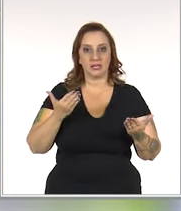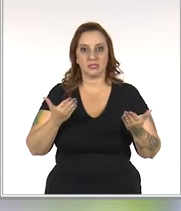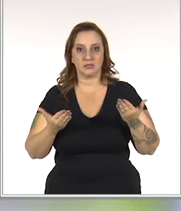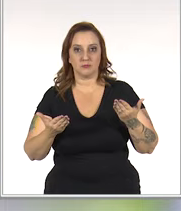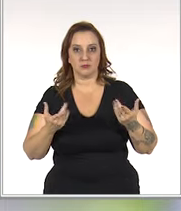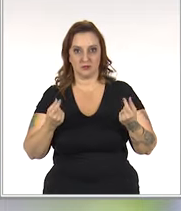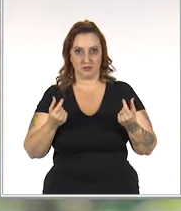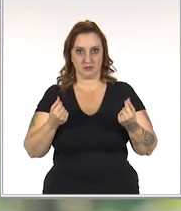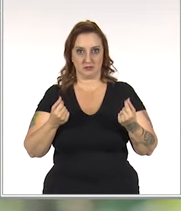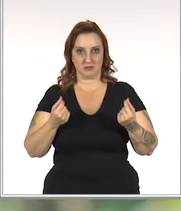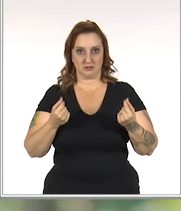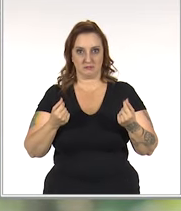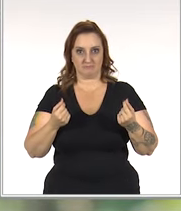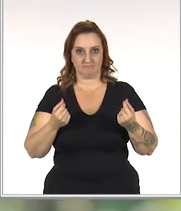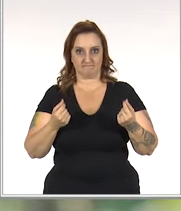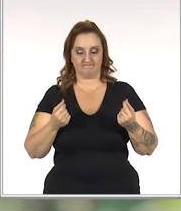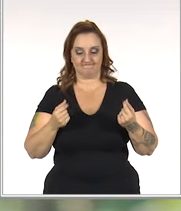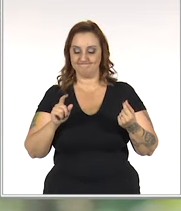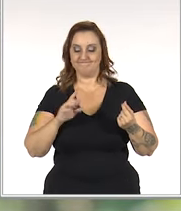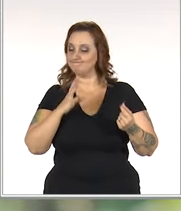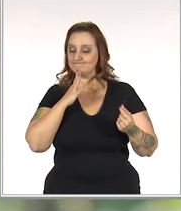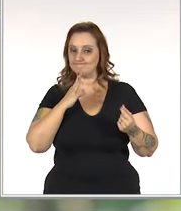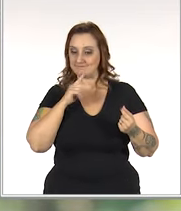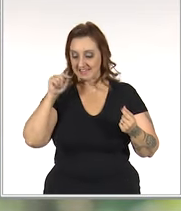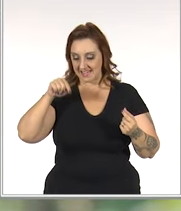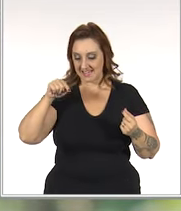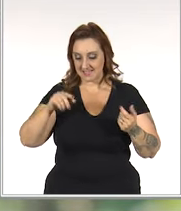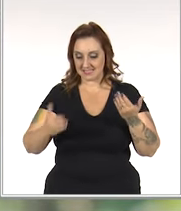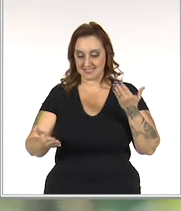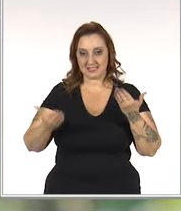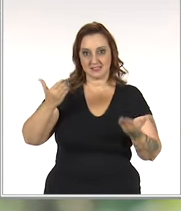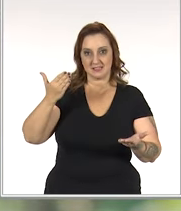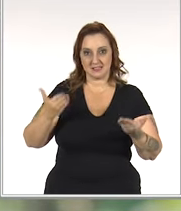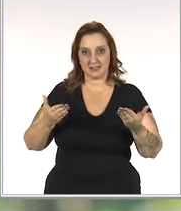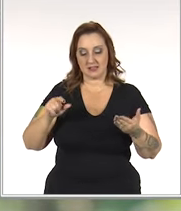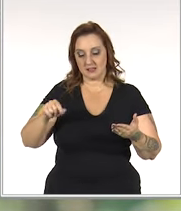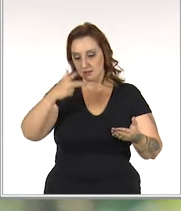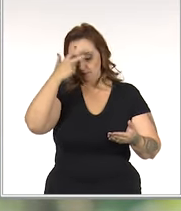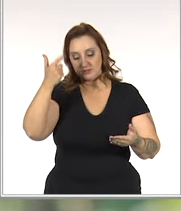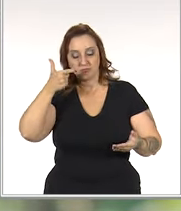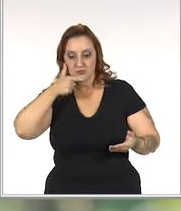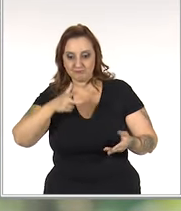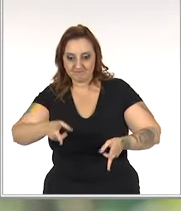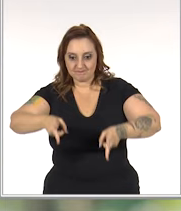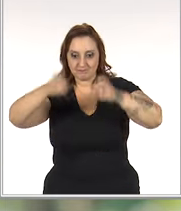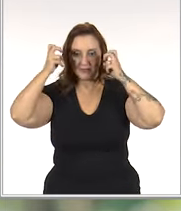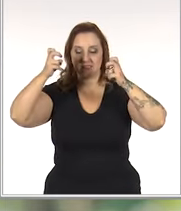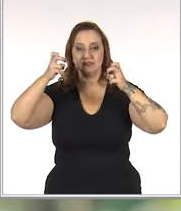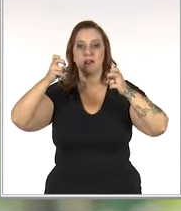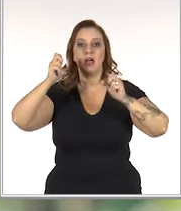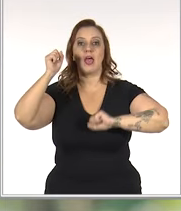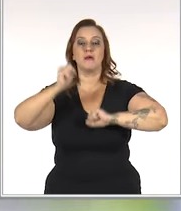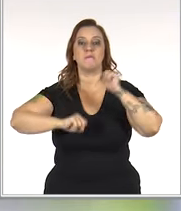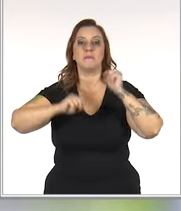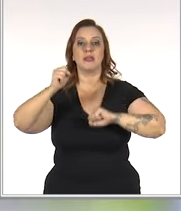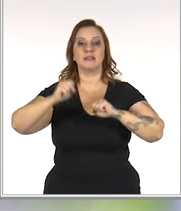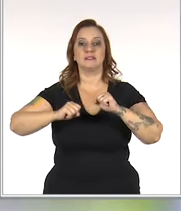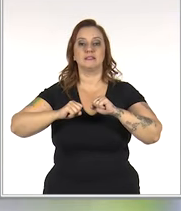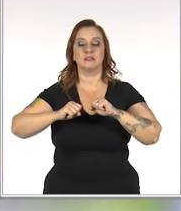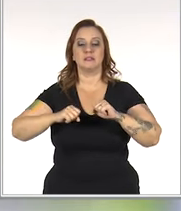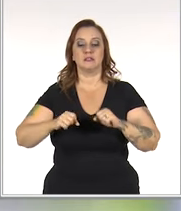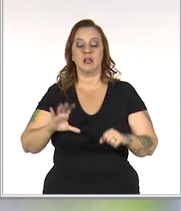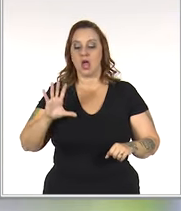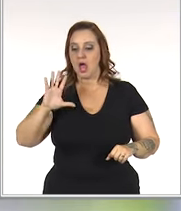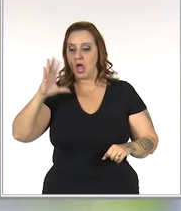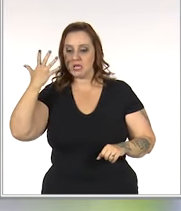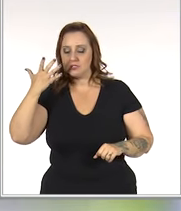financeiro, desconhecer essas variáveis faz com que o cliente não consiga enxergar a empresa. Então, ele